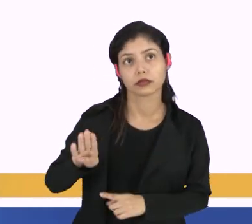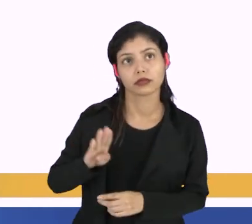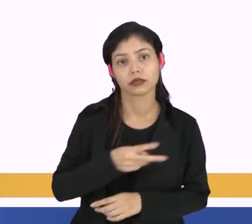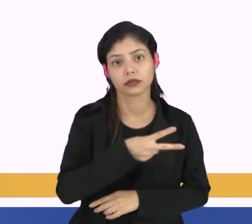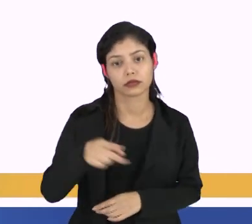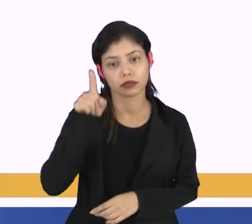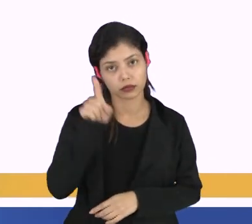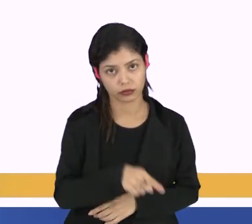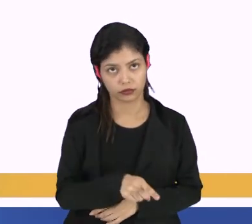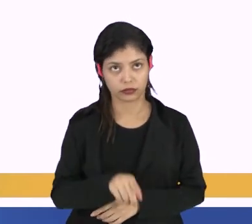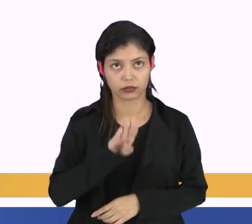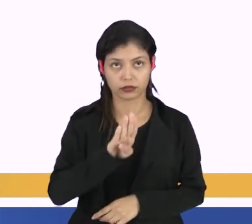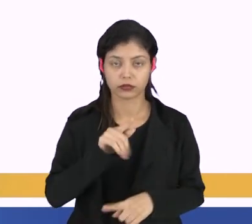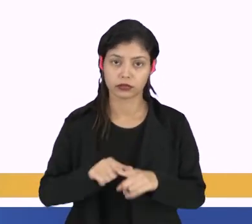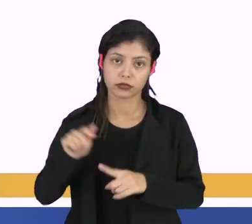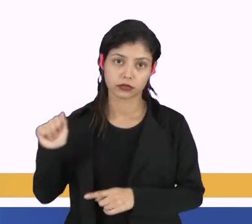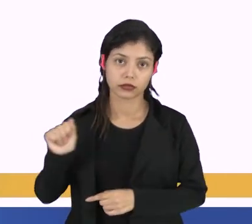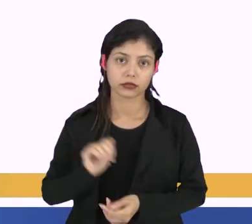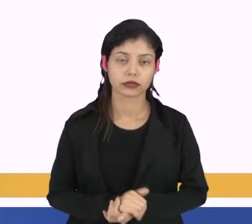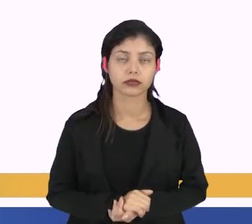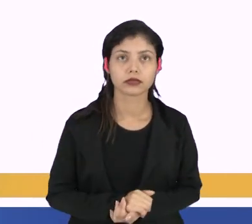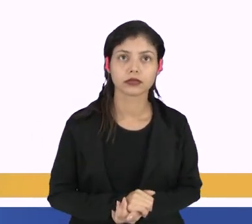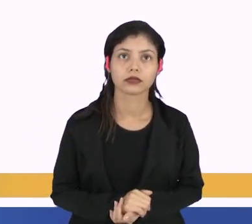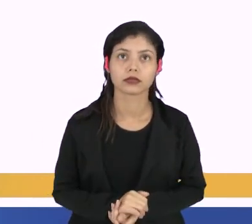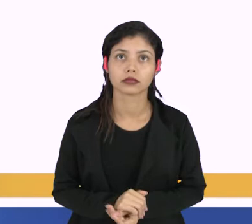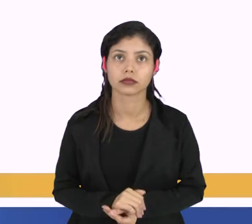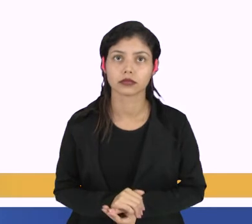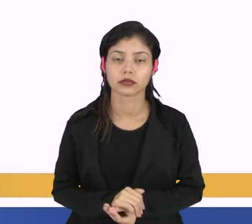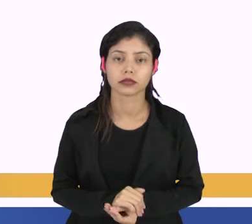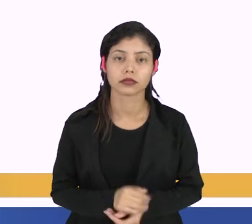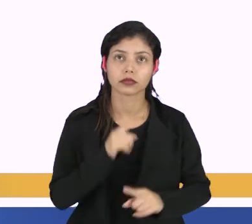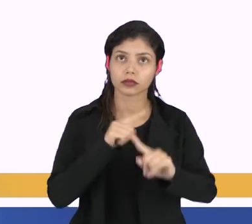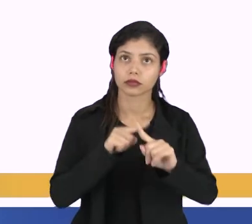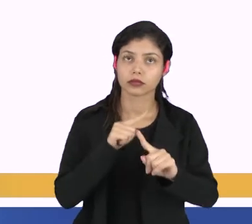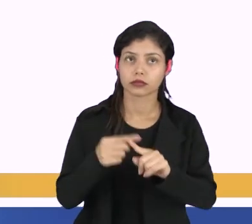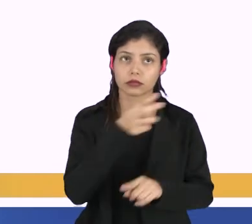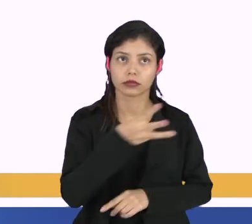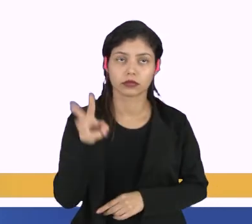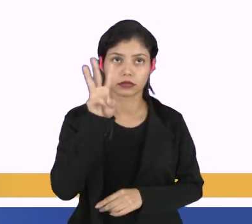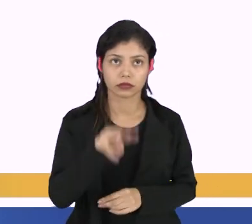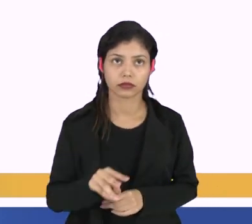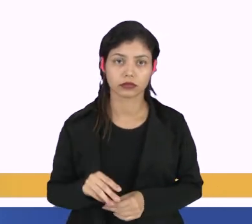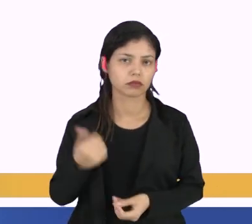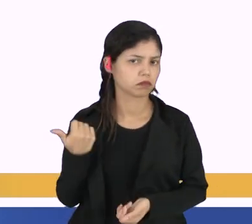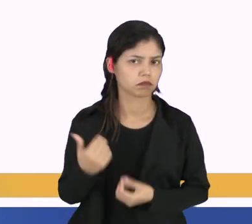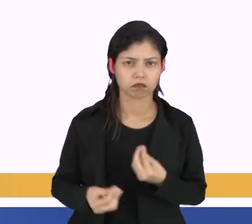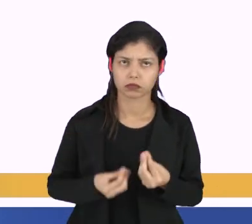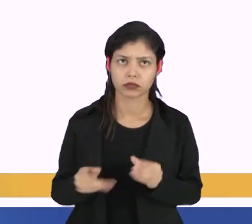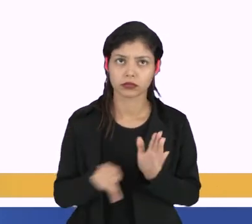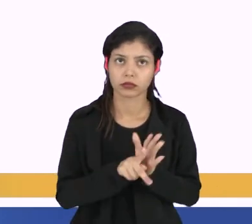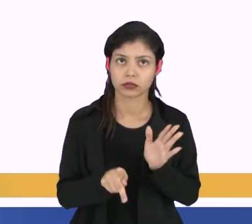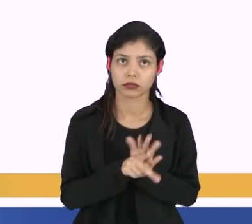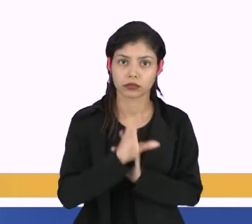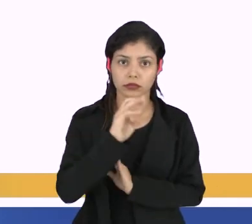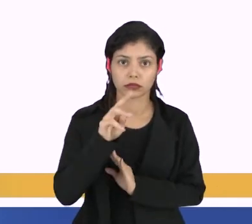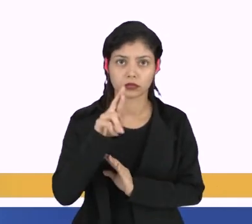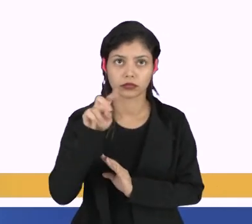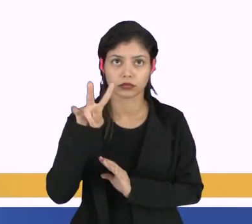diferente de B vezes A. Ou seja, para a multiplicação de matrizes, não vale a propriedade de